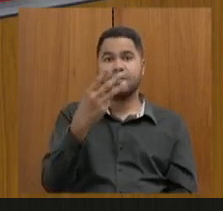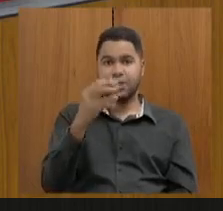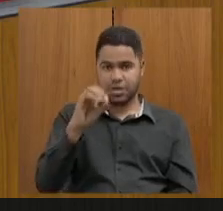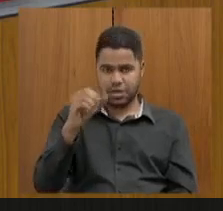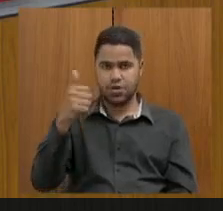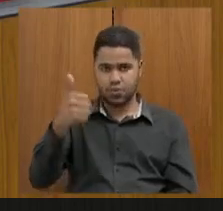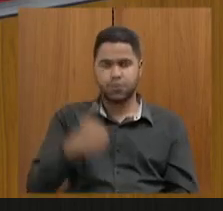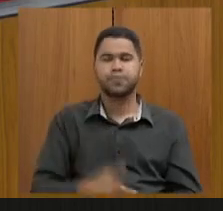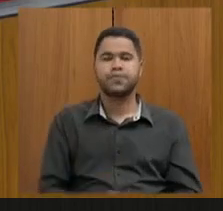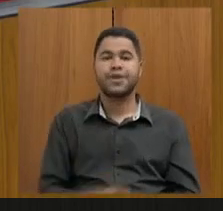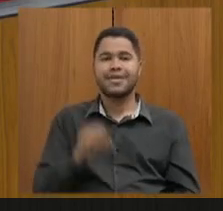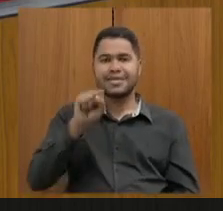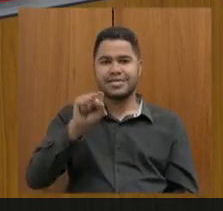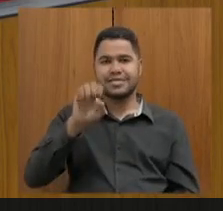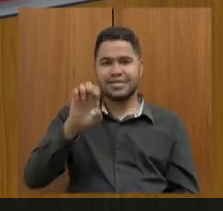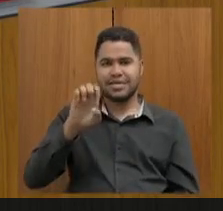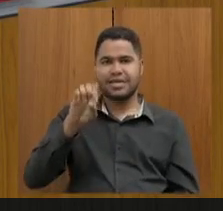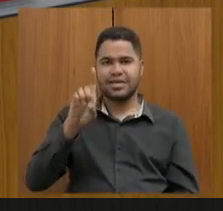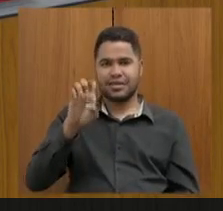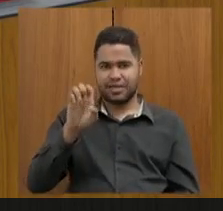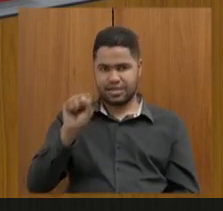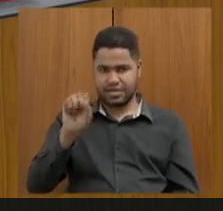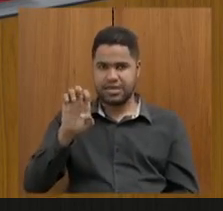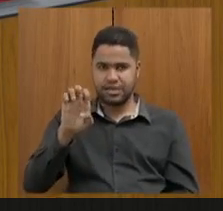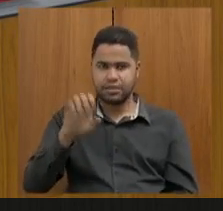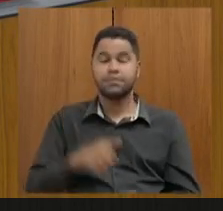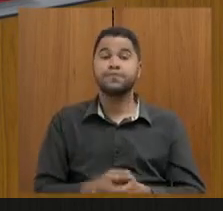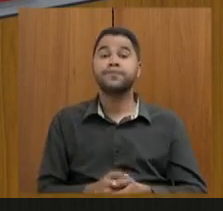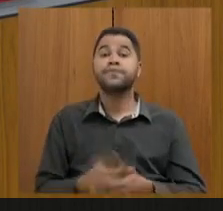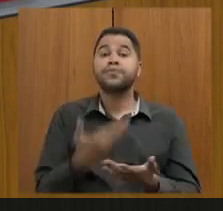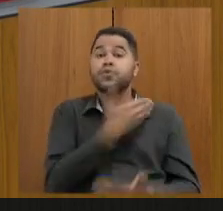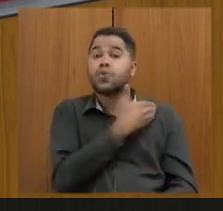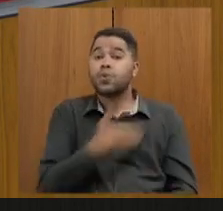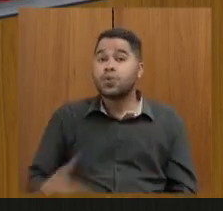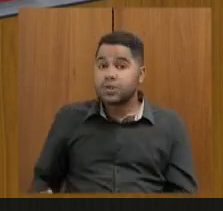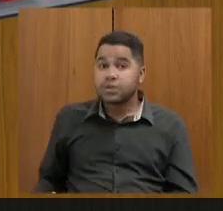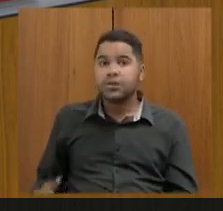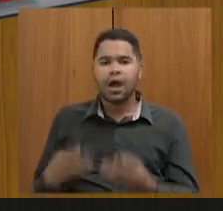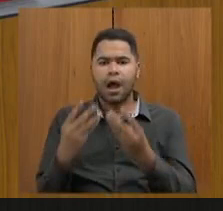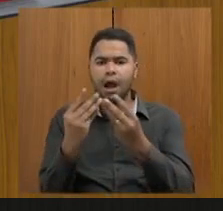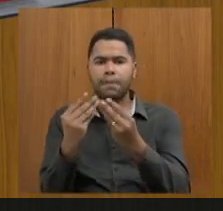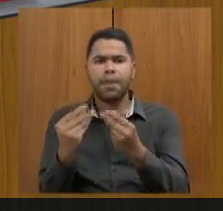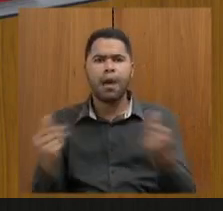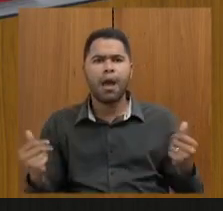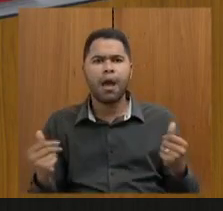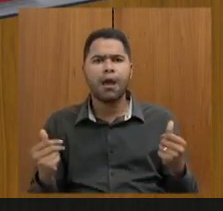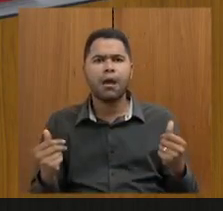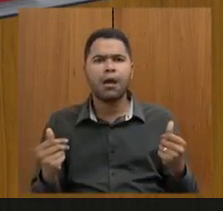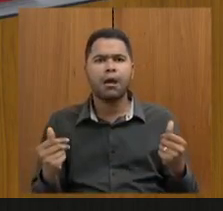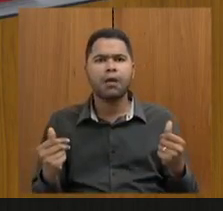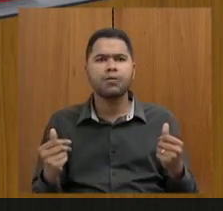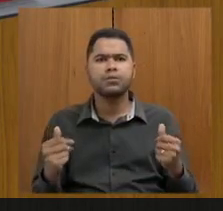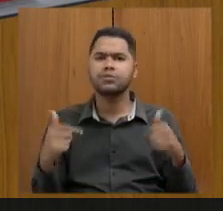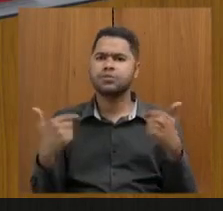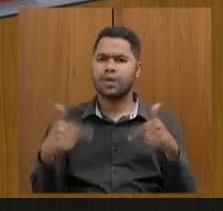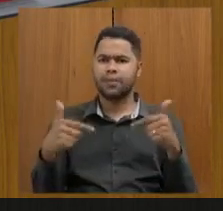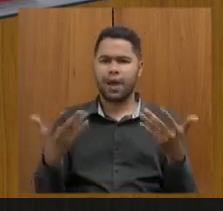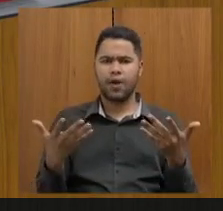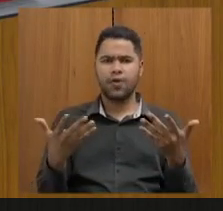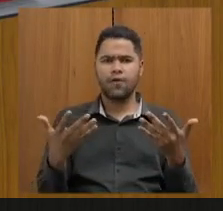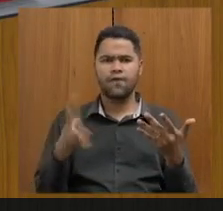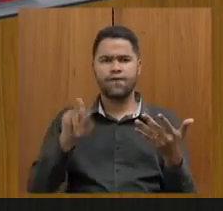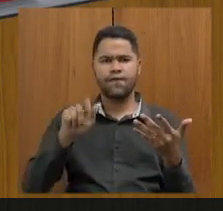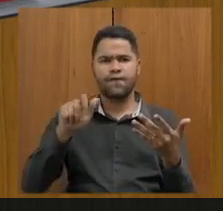é da educação. Já não é da educação. O Estado está extinguindo cargos da educação e quer